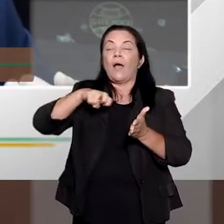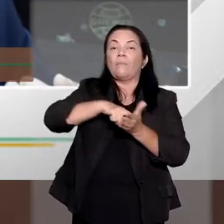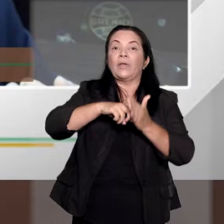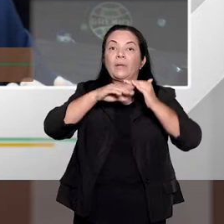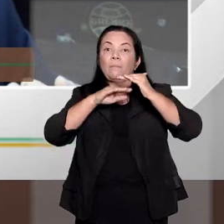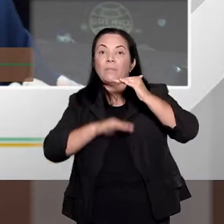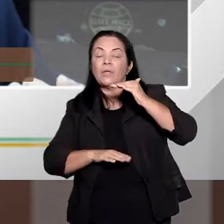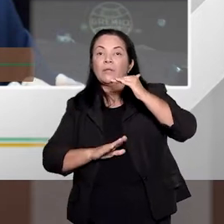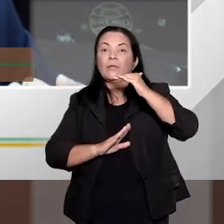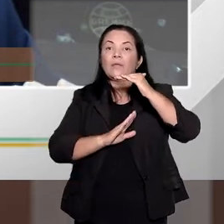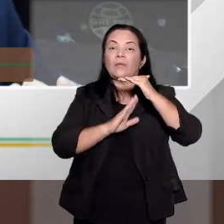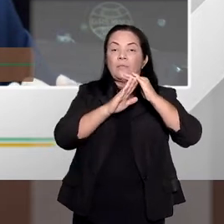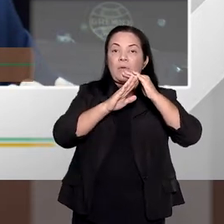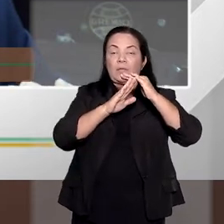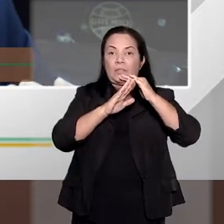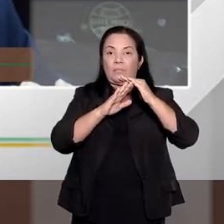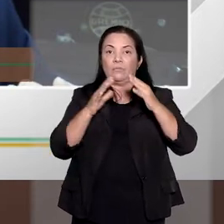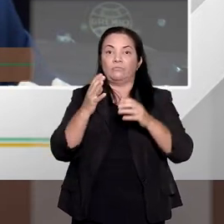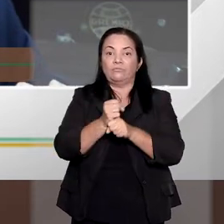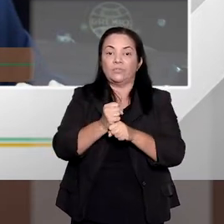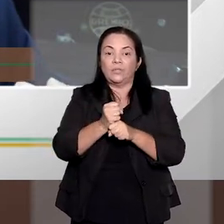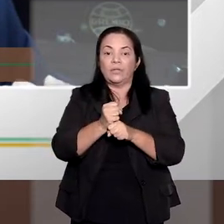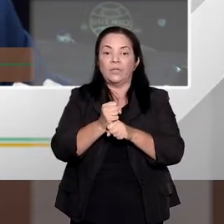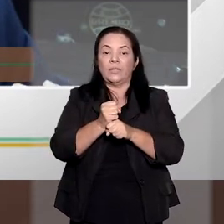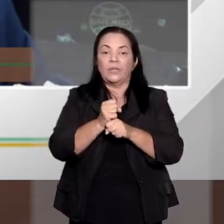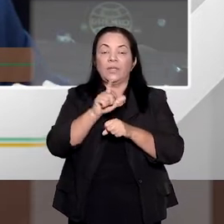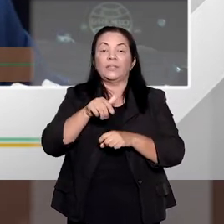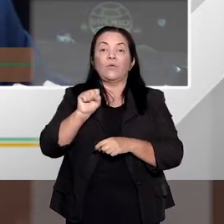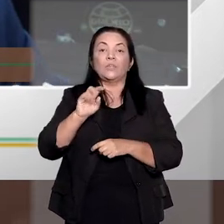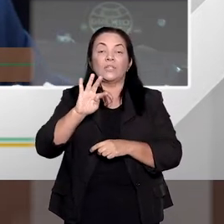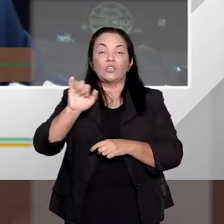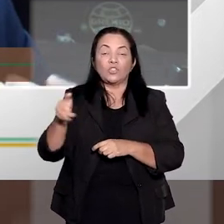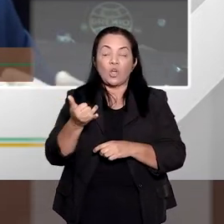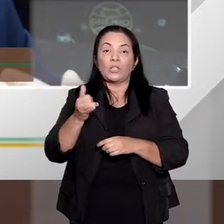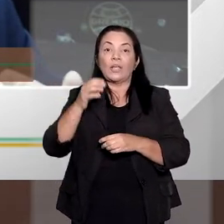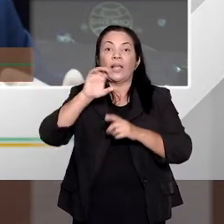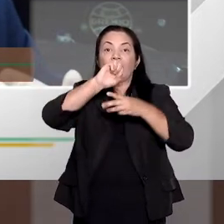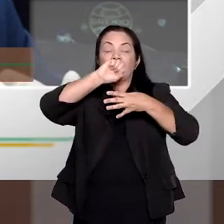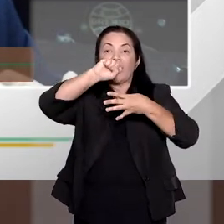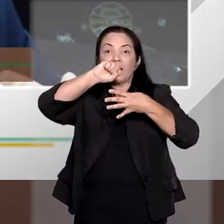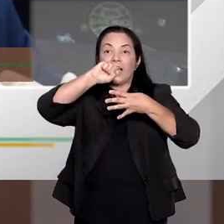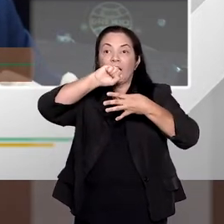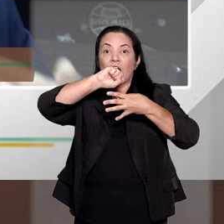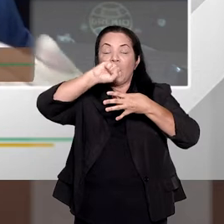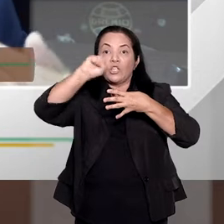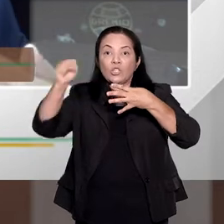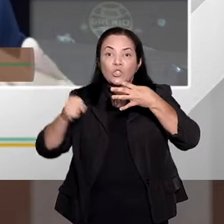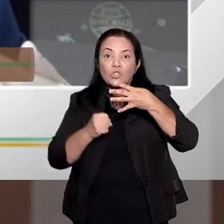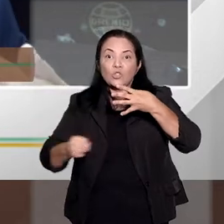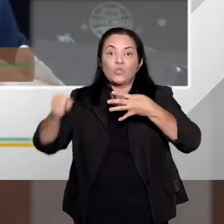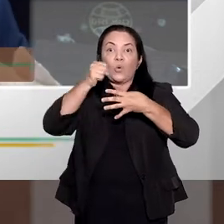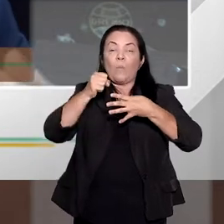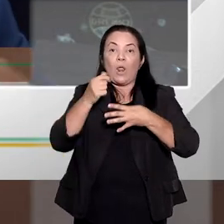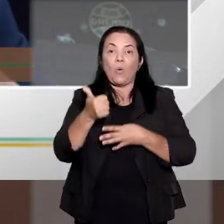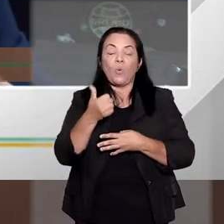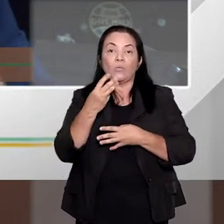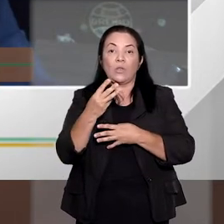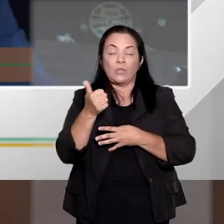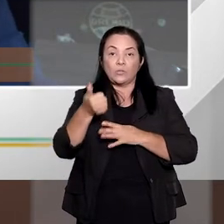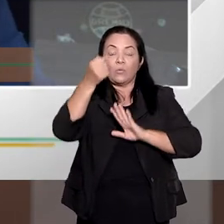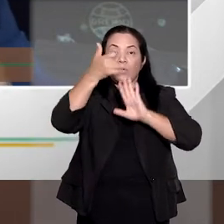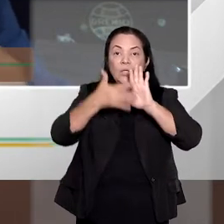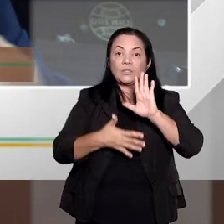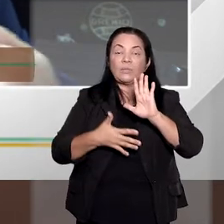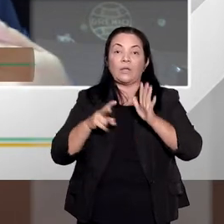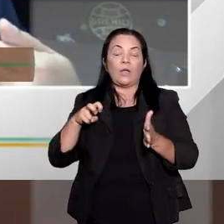e a pena máxima culminada ao delito. Tanto que tem uma súmula do STJ 231, que mesmo que tendo a presença de um atenuante,